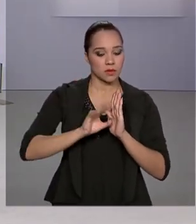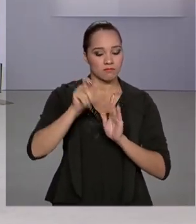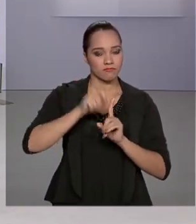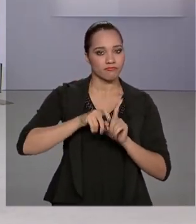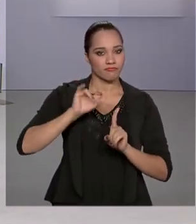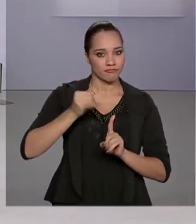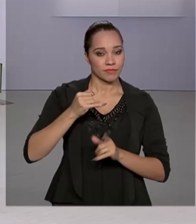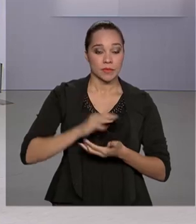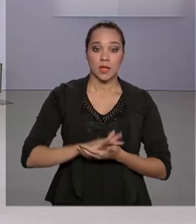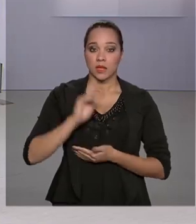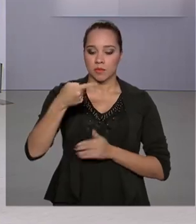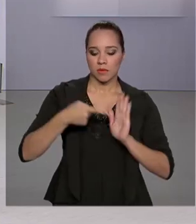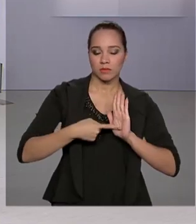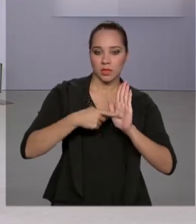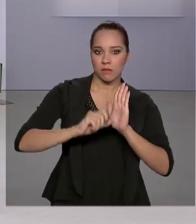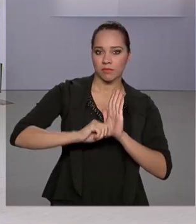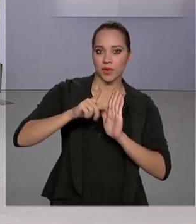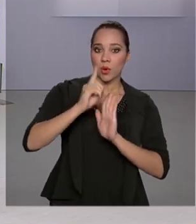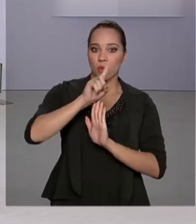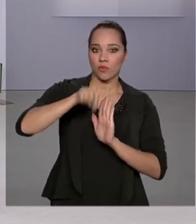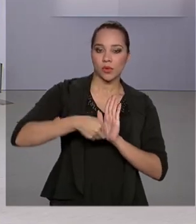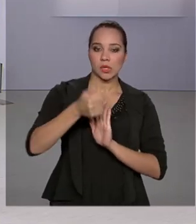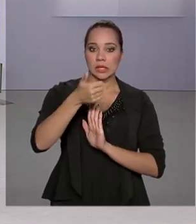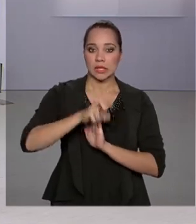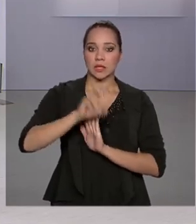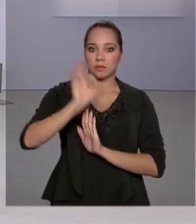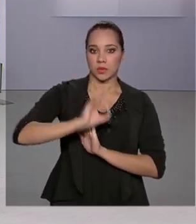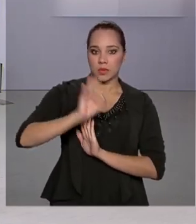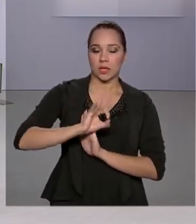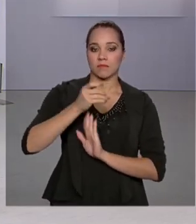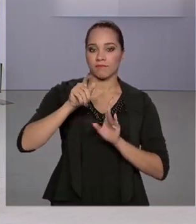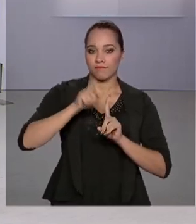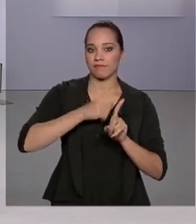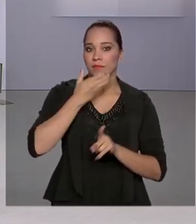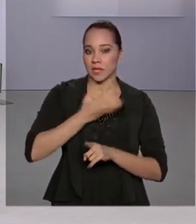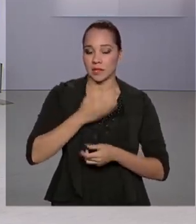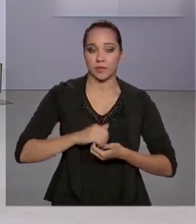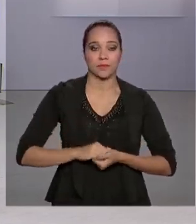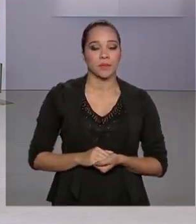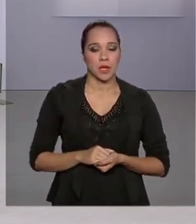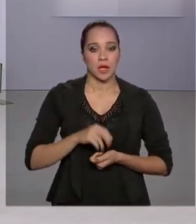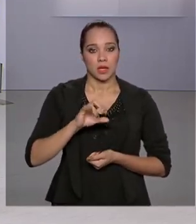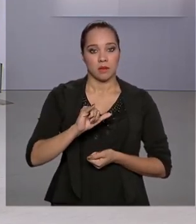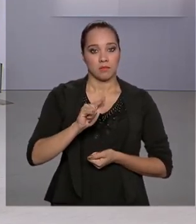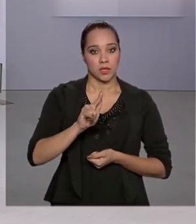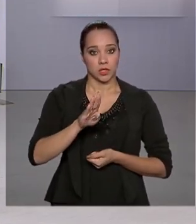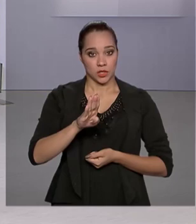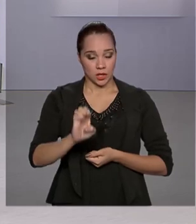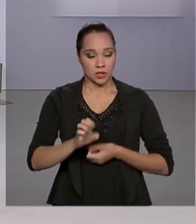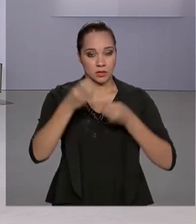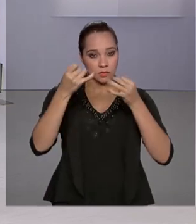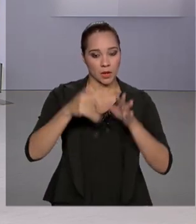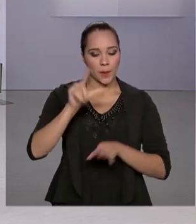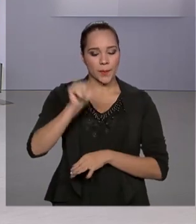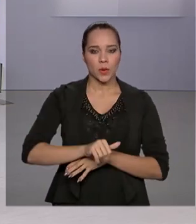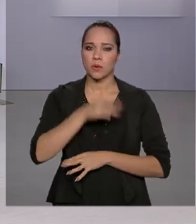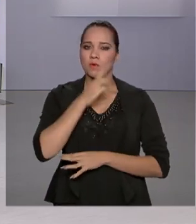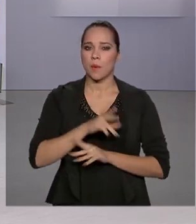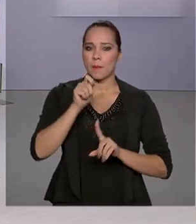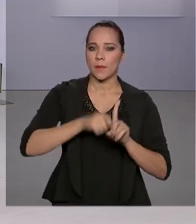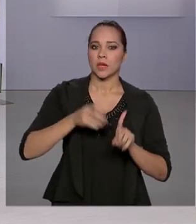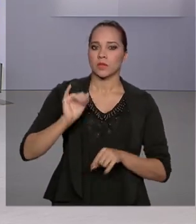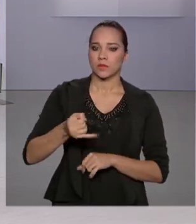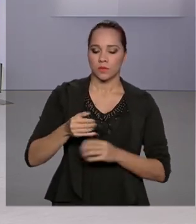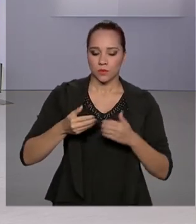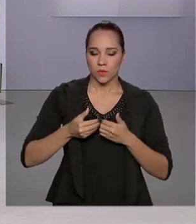depois de registrar alta de 1,15% em dezembro. De acordo com o IBGE, o menor resultado para um mês de janeiro